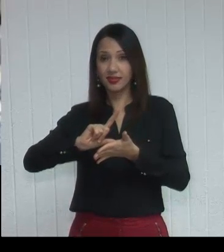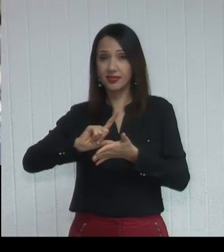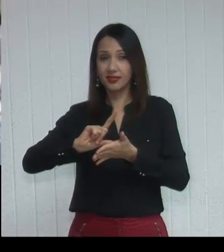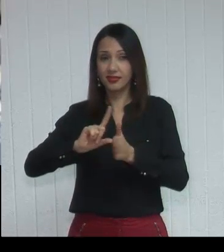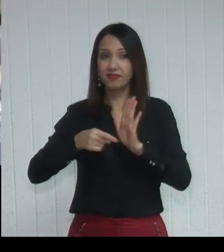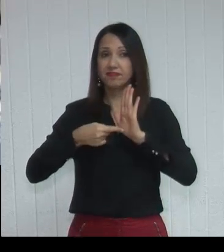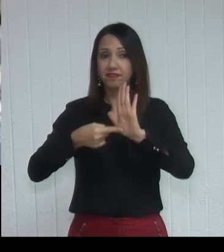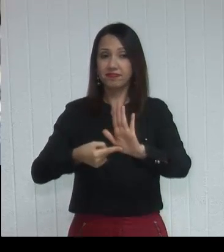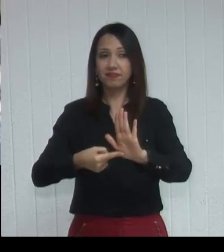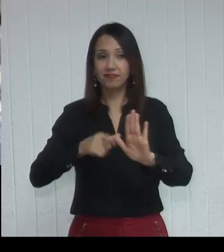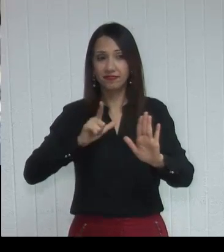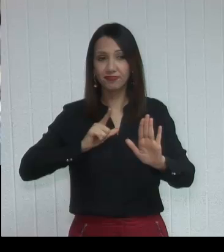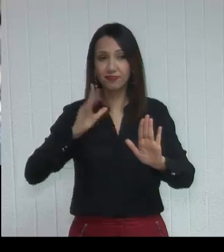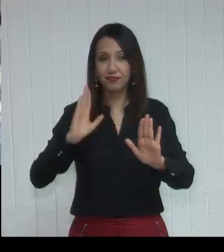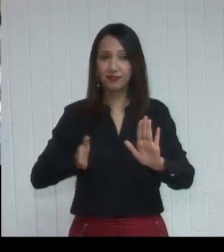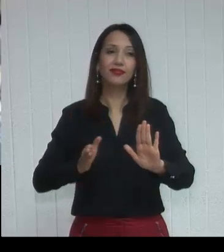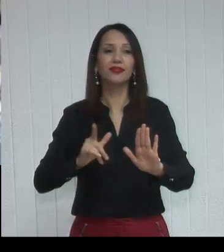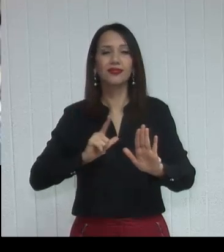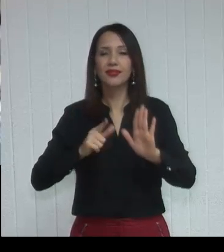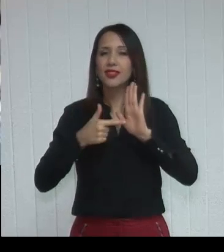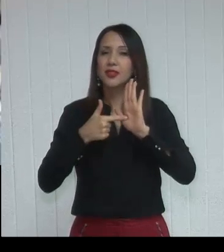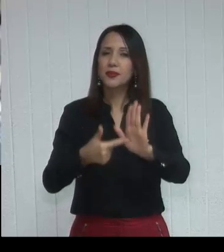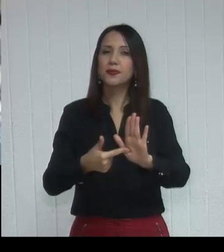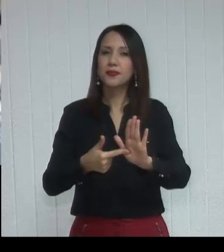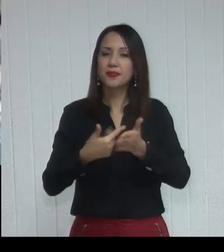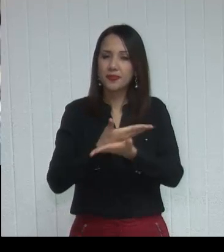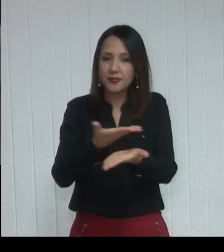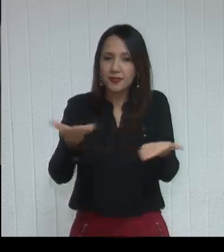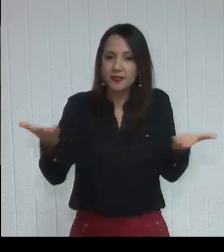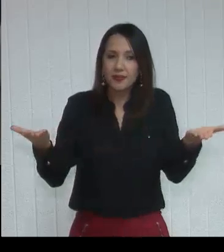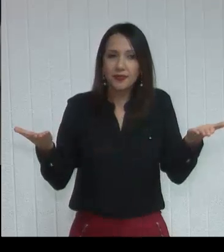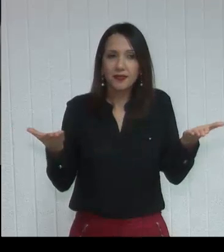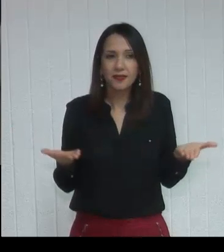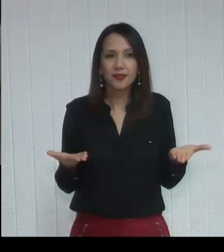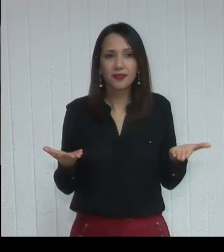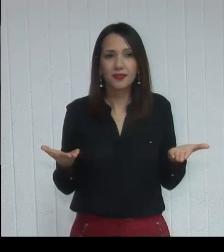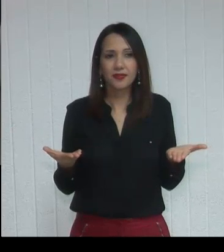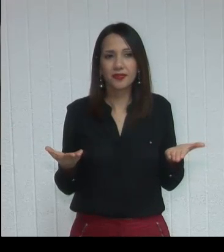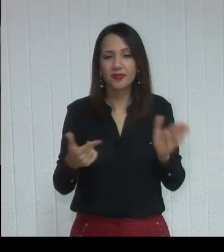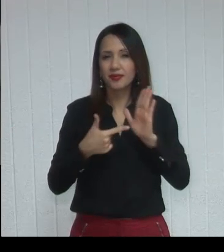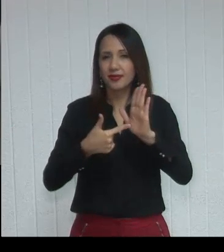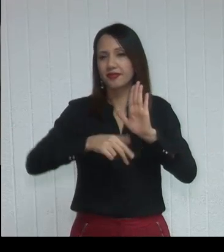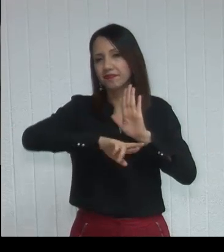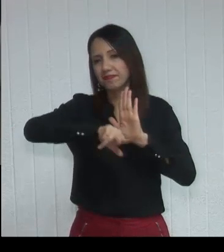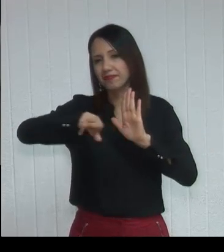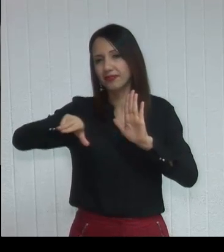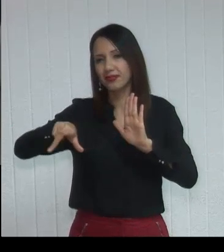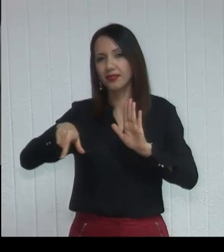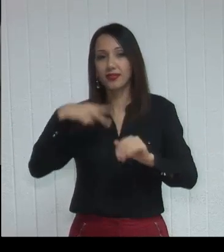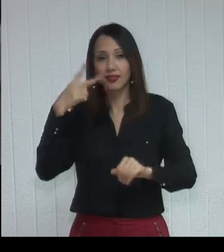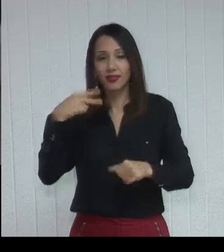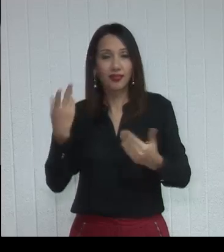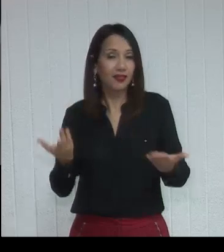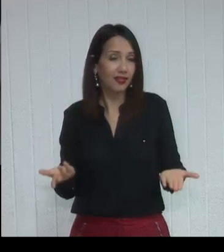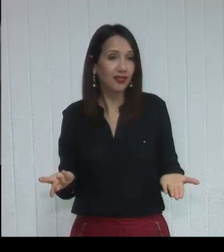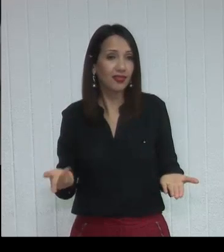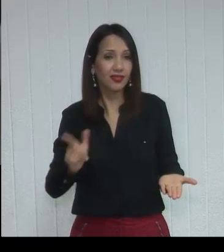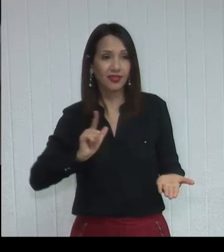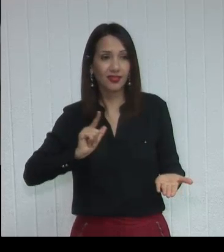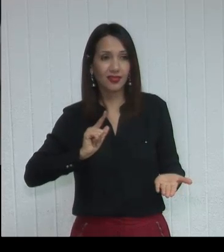o fato de já estar mostrando para a população, mostrando para os vereadores o que vai acontecer. Então, ali,